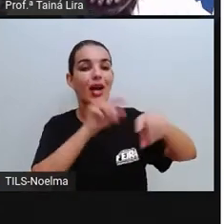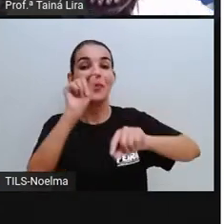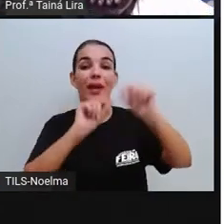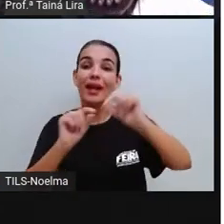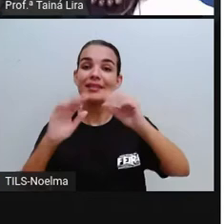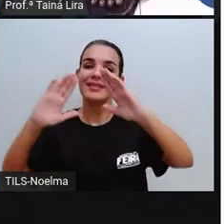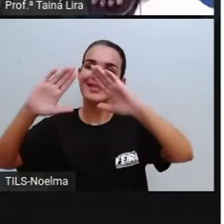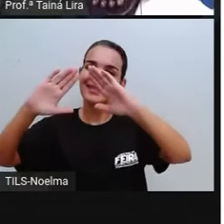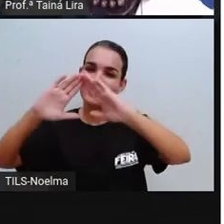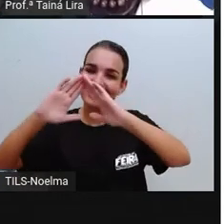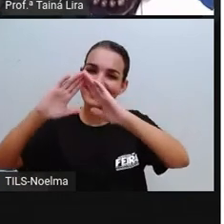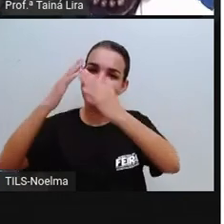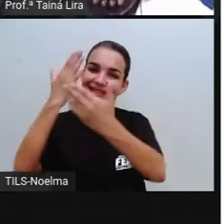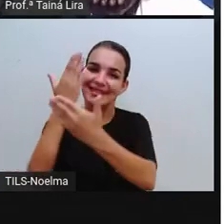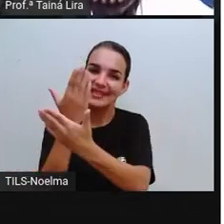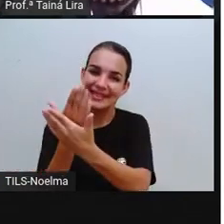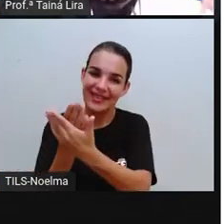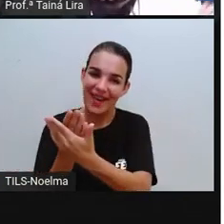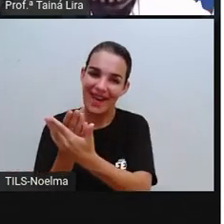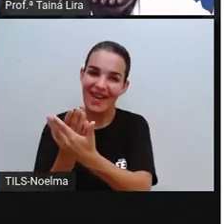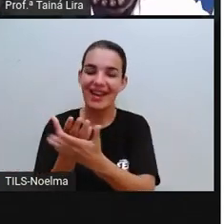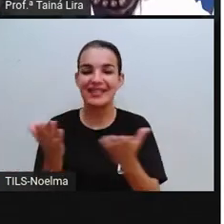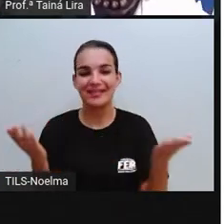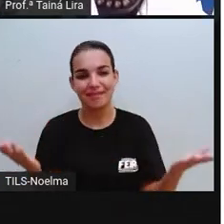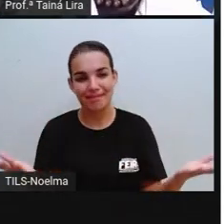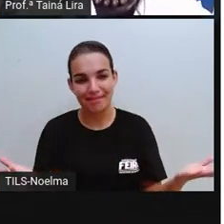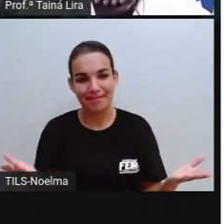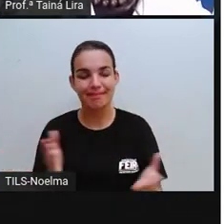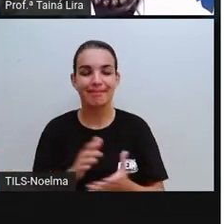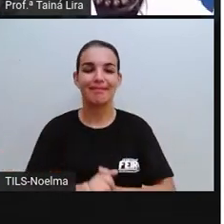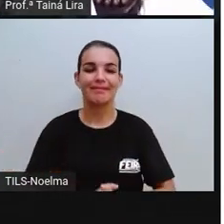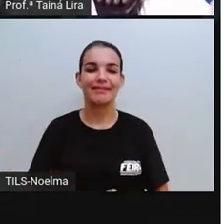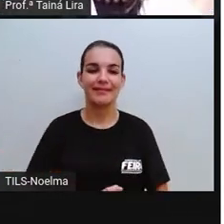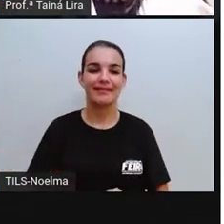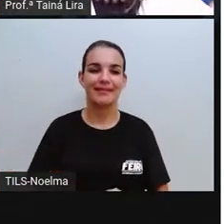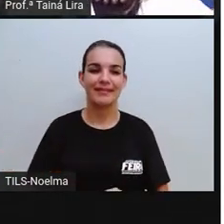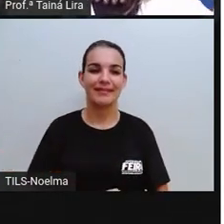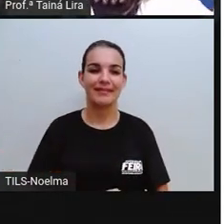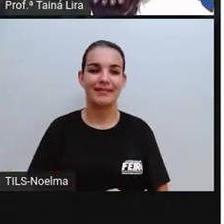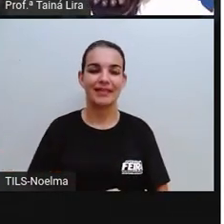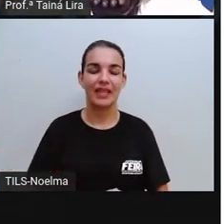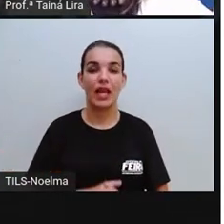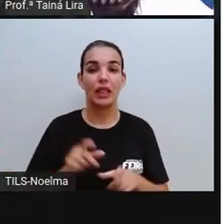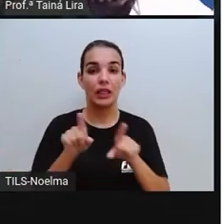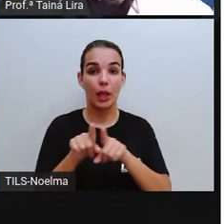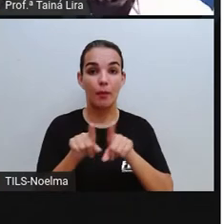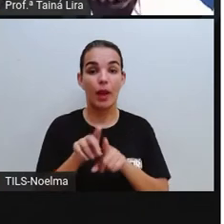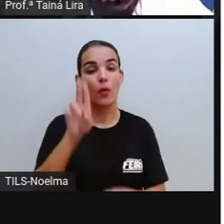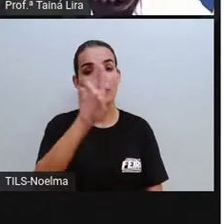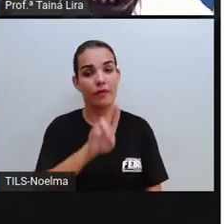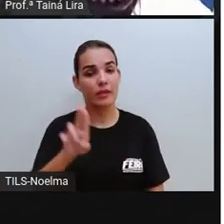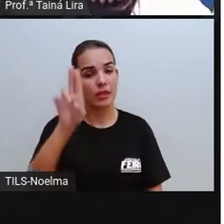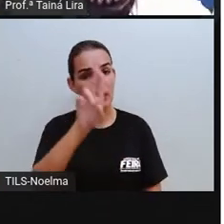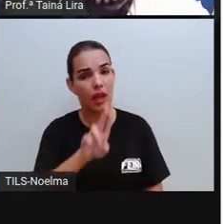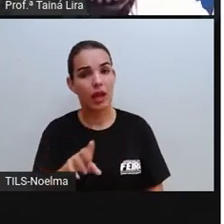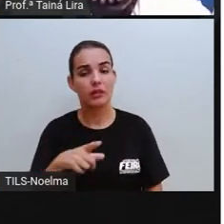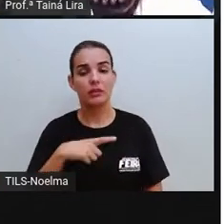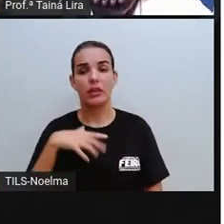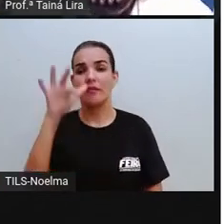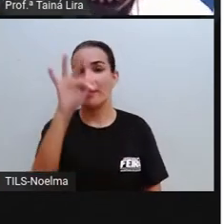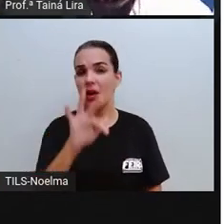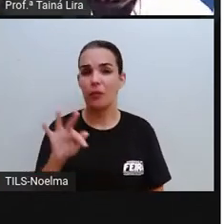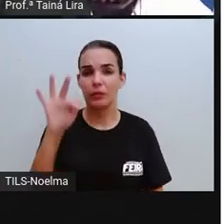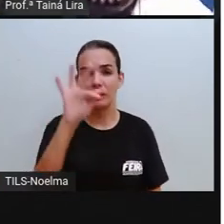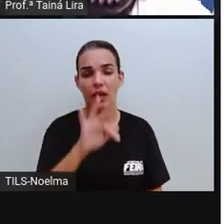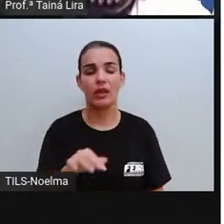caso das escolas. Muito bem. Não só as escolas, as universidades, tá?